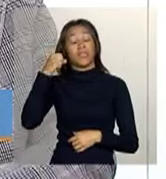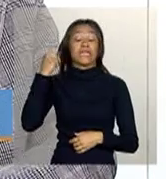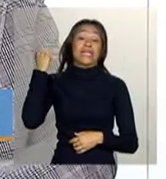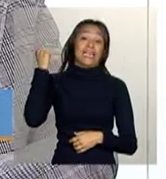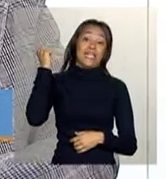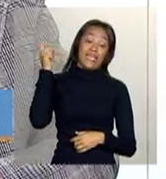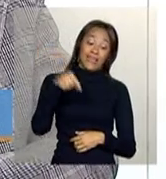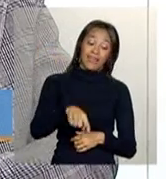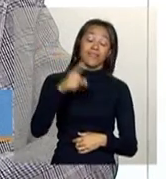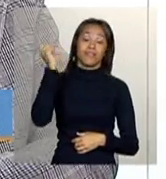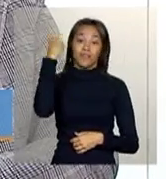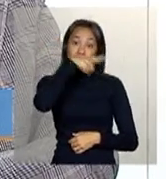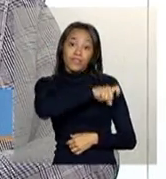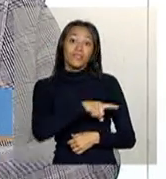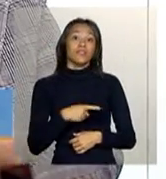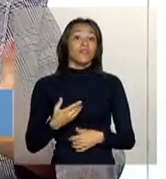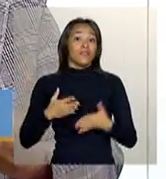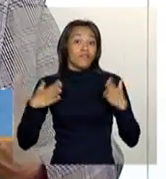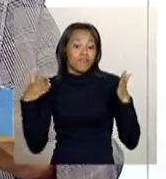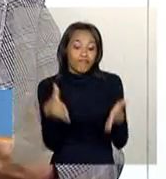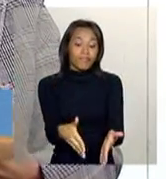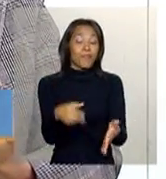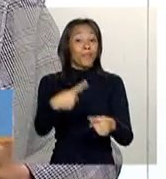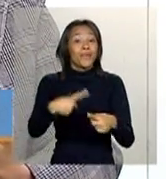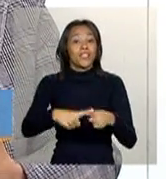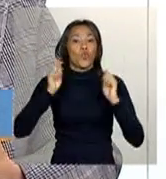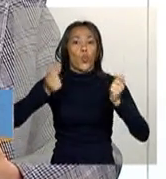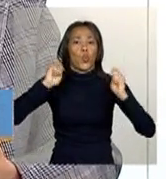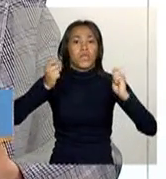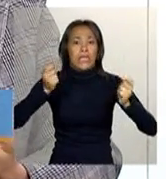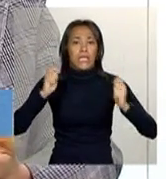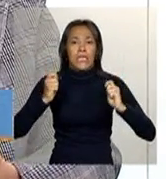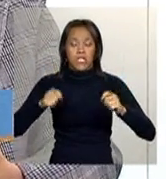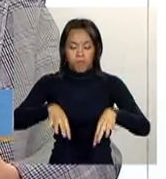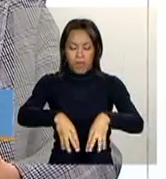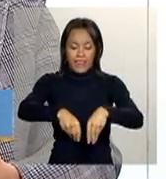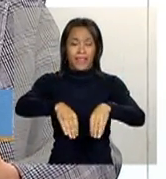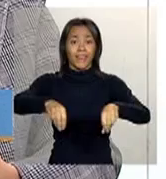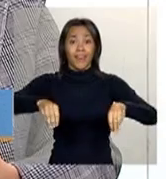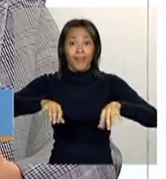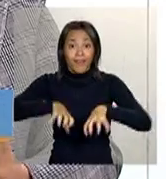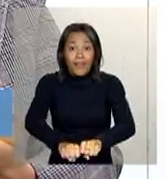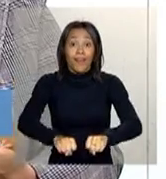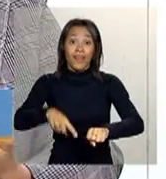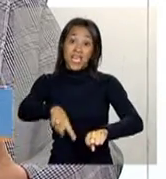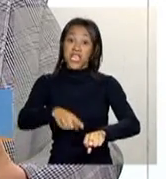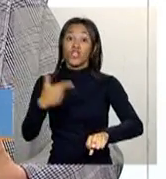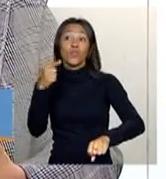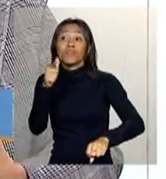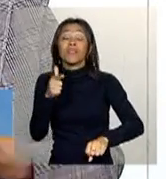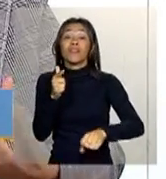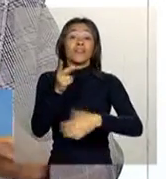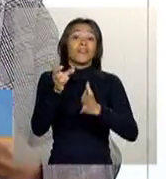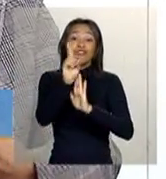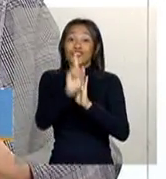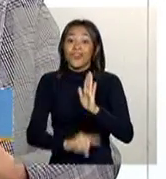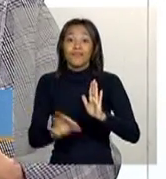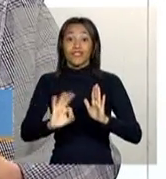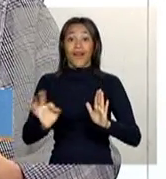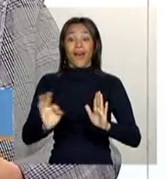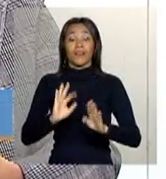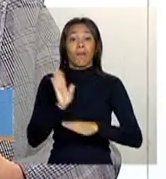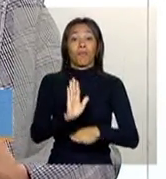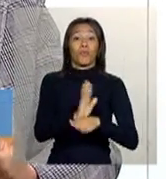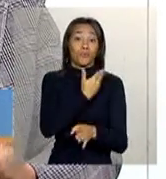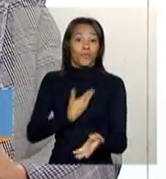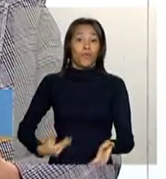vulnerabilidade, em luta pela terra, geralmente apartado de todos os serviços públicos, né? E a prefeitura precisa